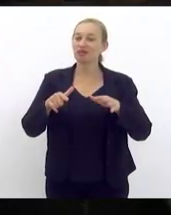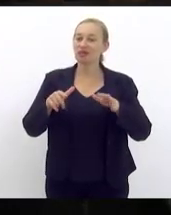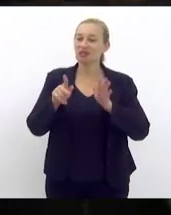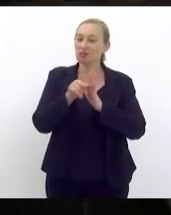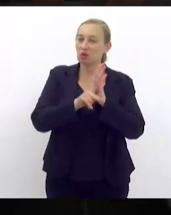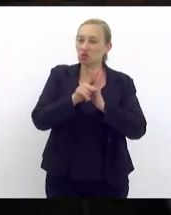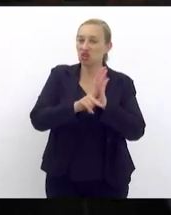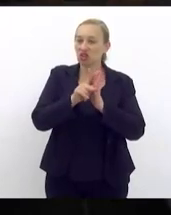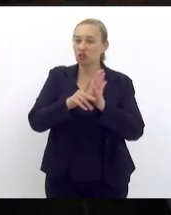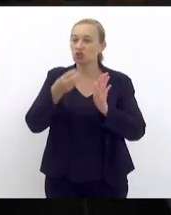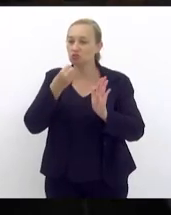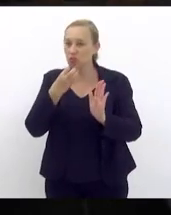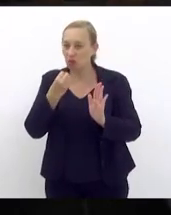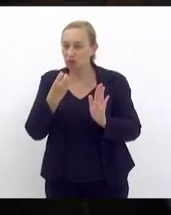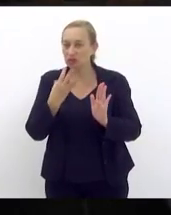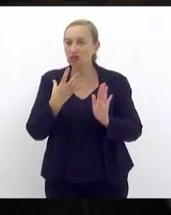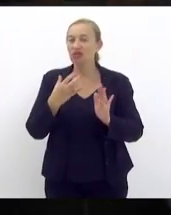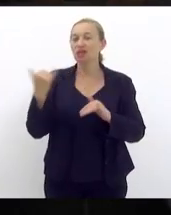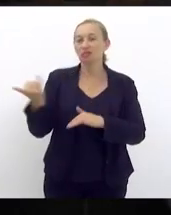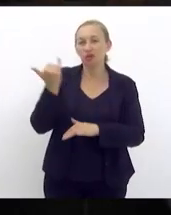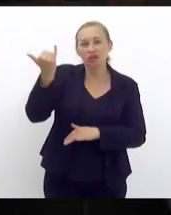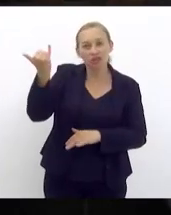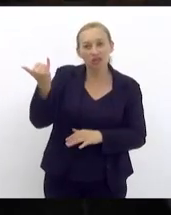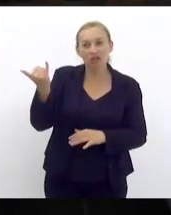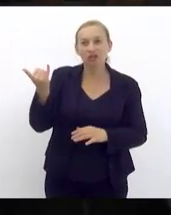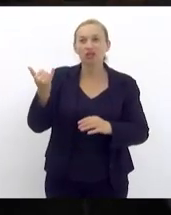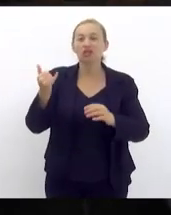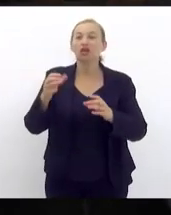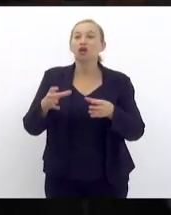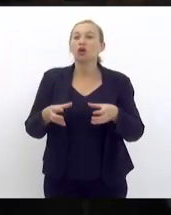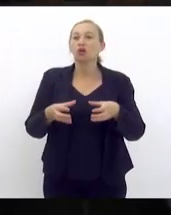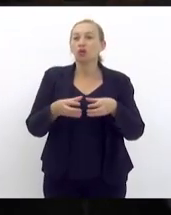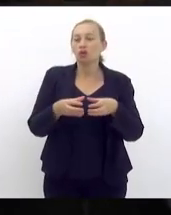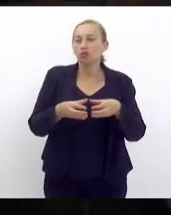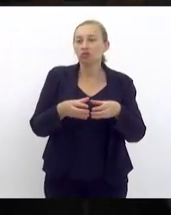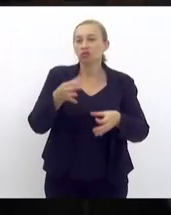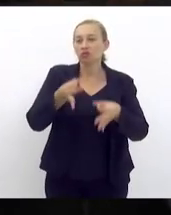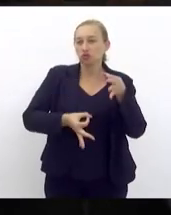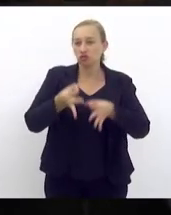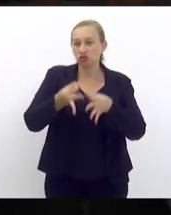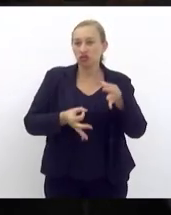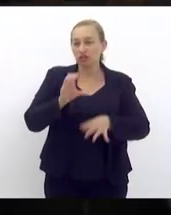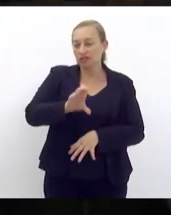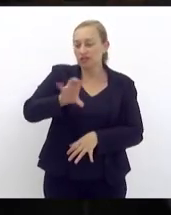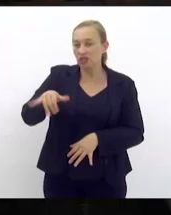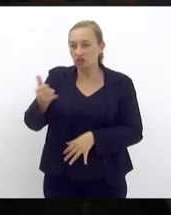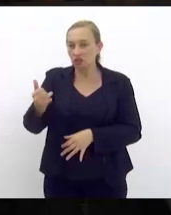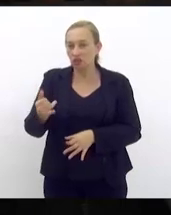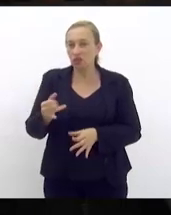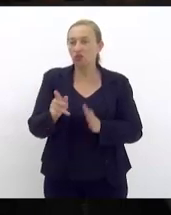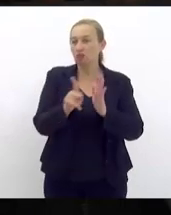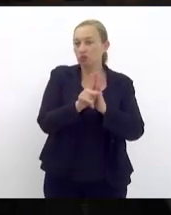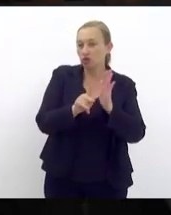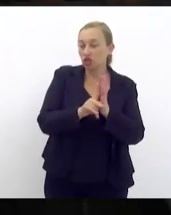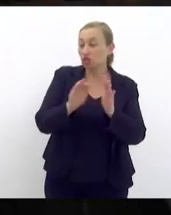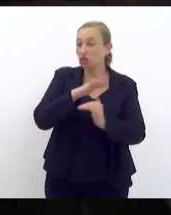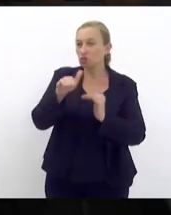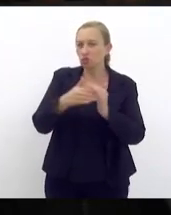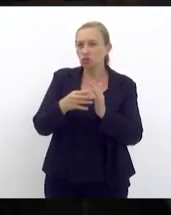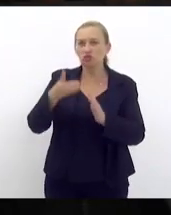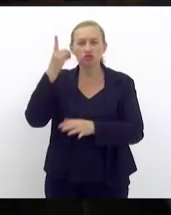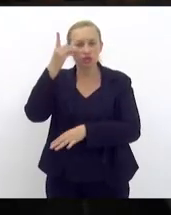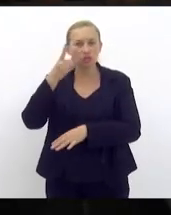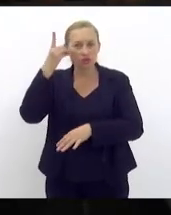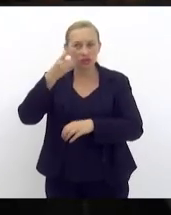está na comissão que é a mais importante dessa casa que é a Constituição e Justiça CCJ que passa o projeto de todos os parlamentares na